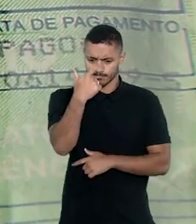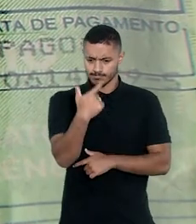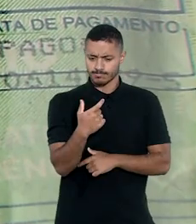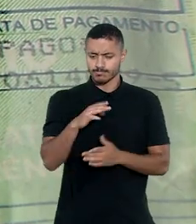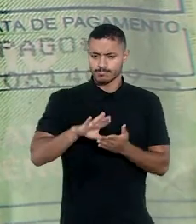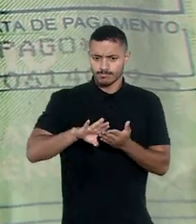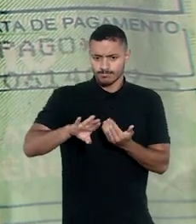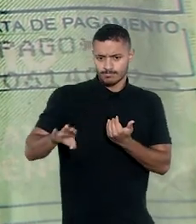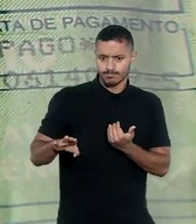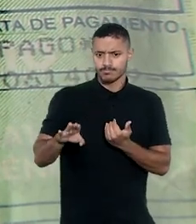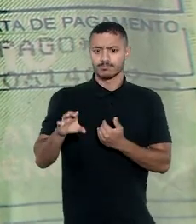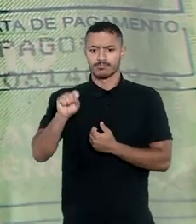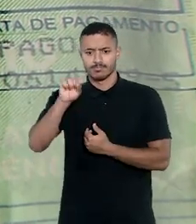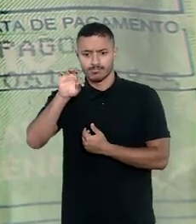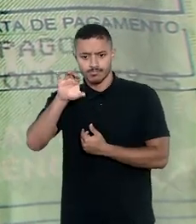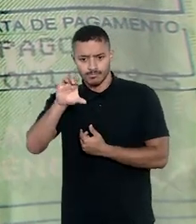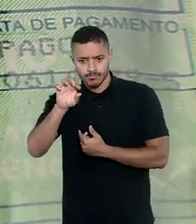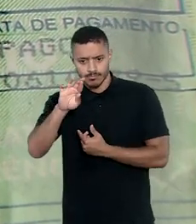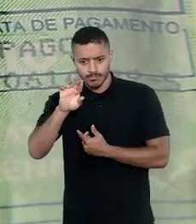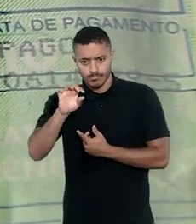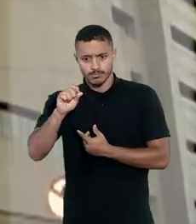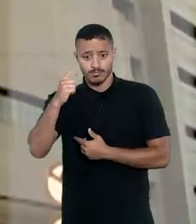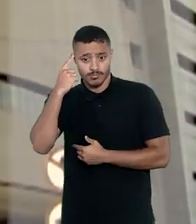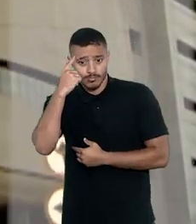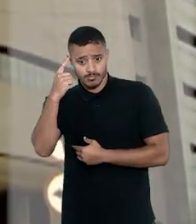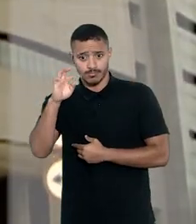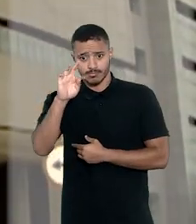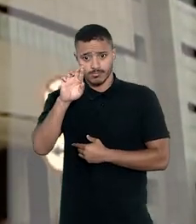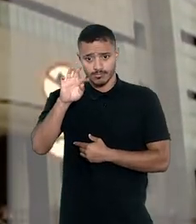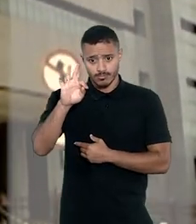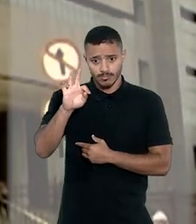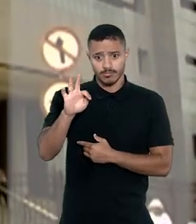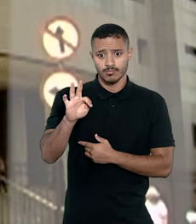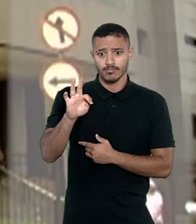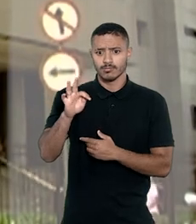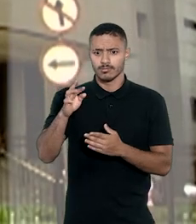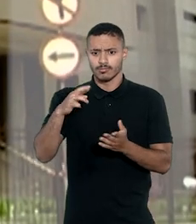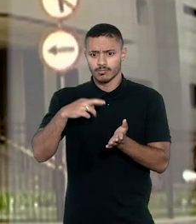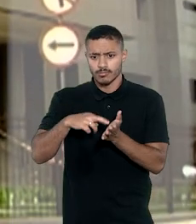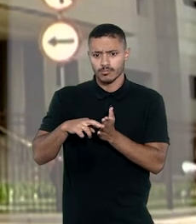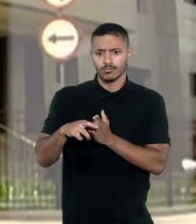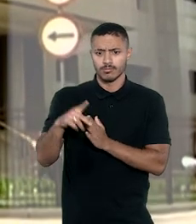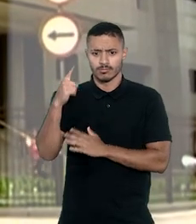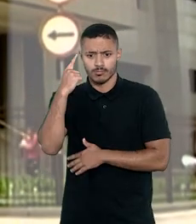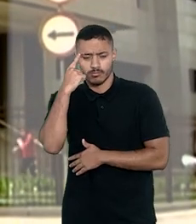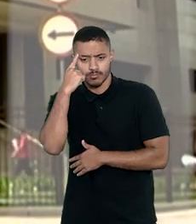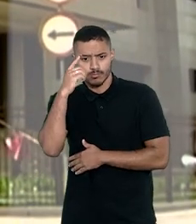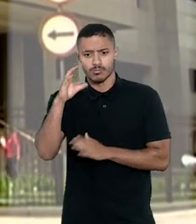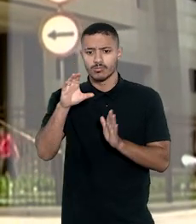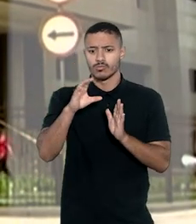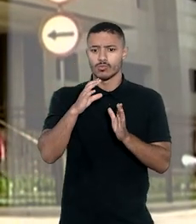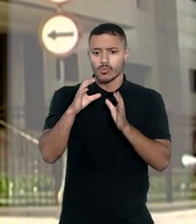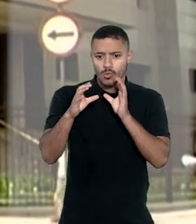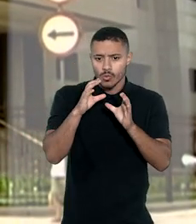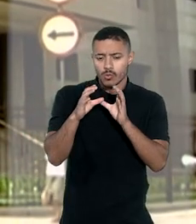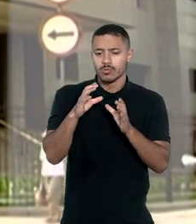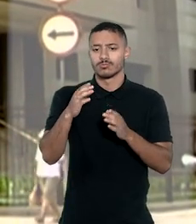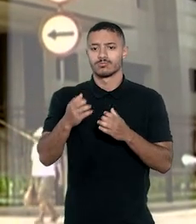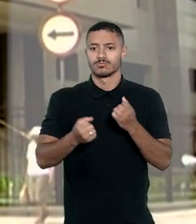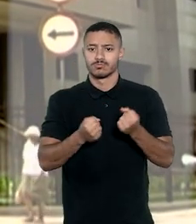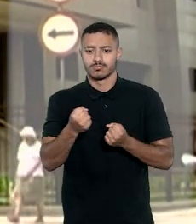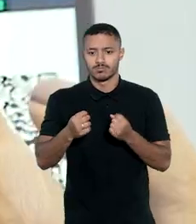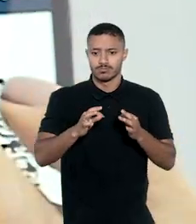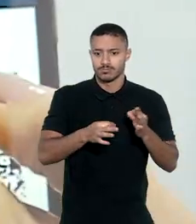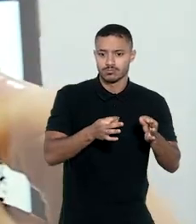representativas dos despachantes de Santa Catarina, a decisão do TRF-4 invalidou resolução do Conselho Nacional